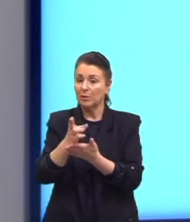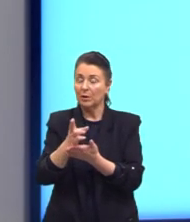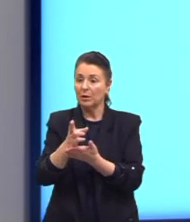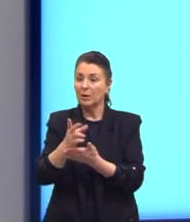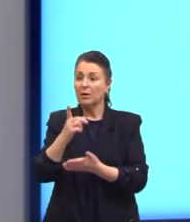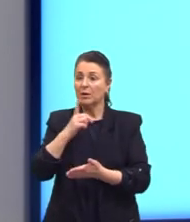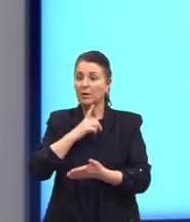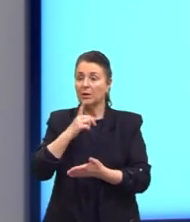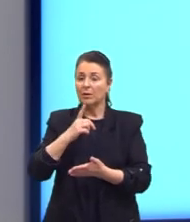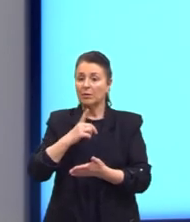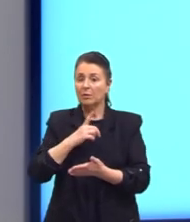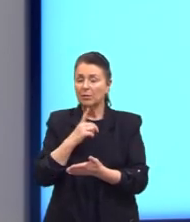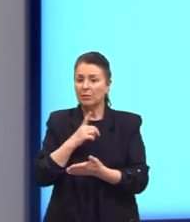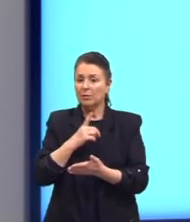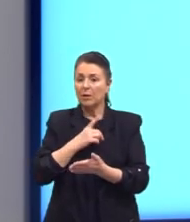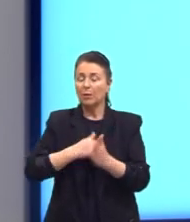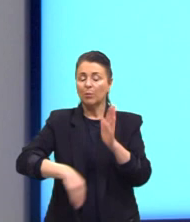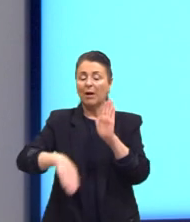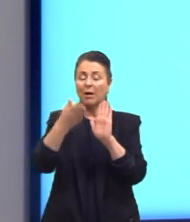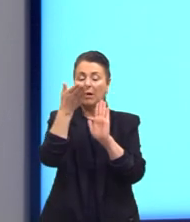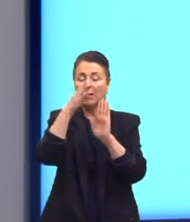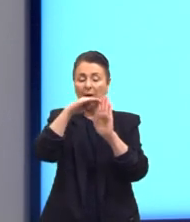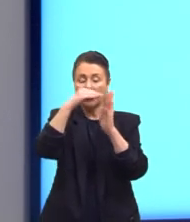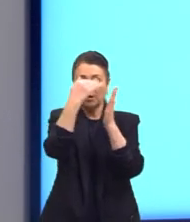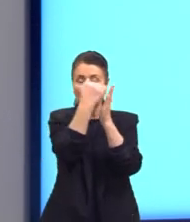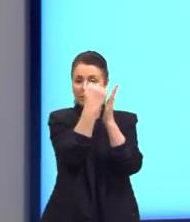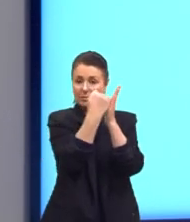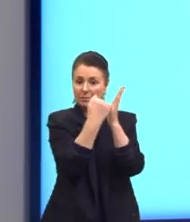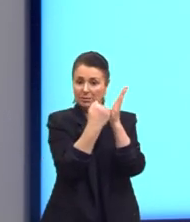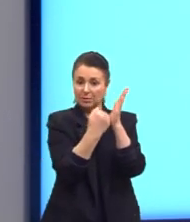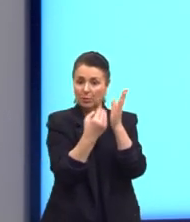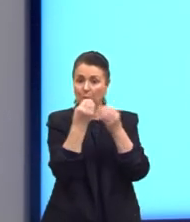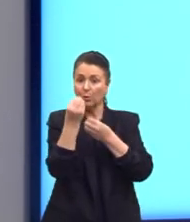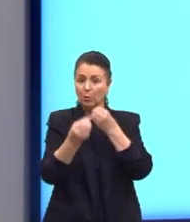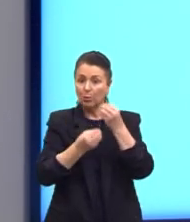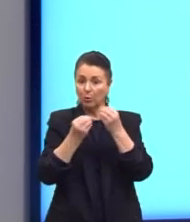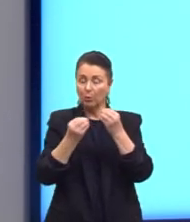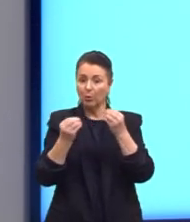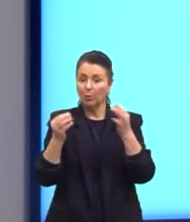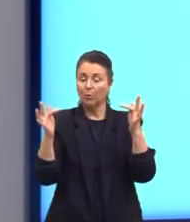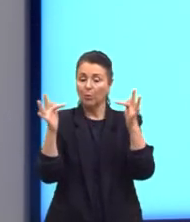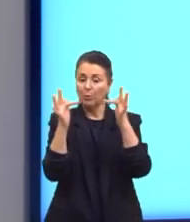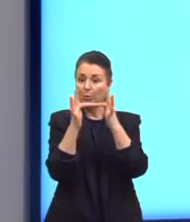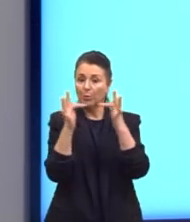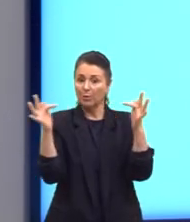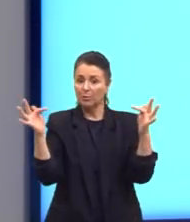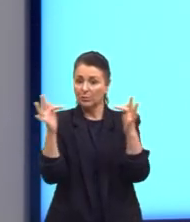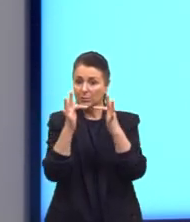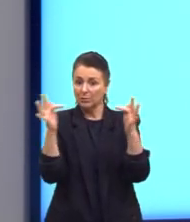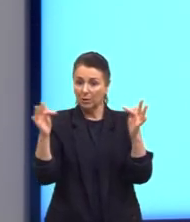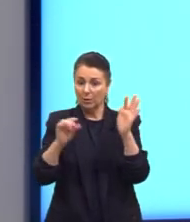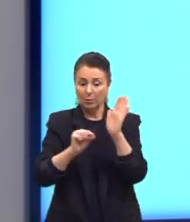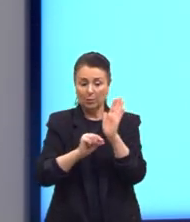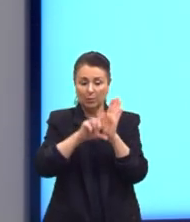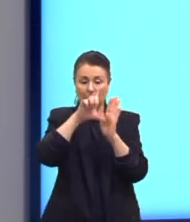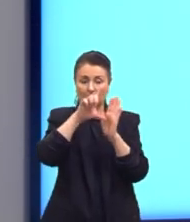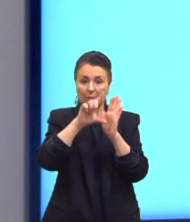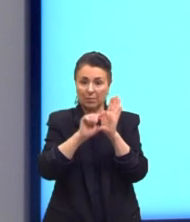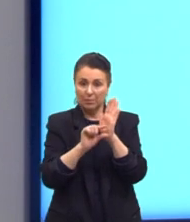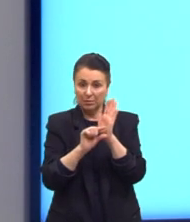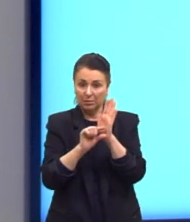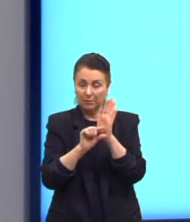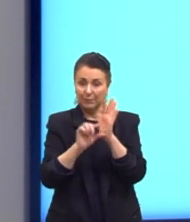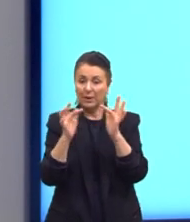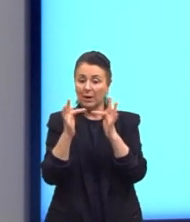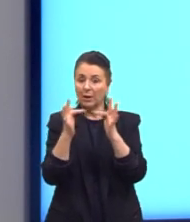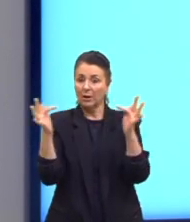coloquei aqui uma breve classificação de como que a gente classifica uma função como crescente ou decrescente. A